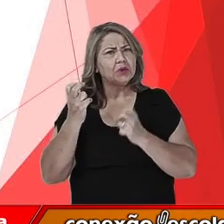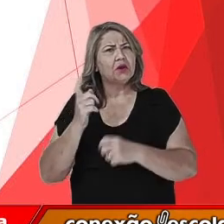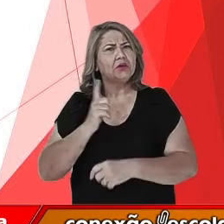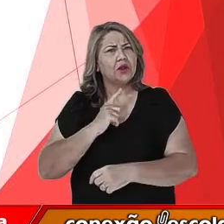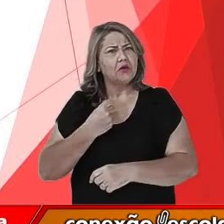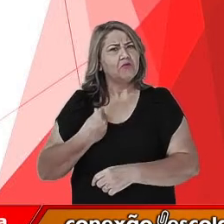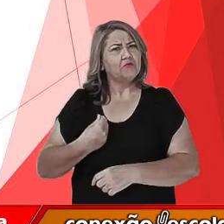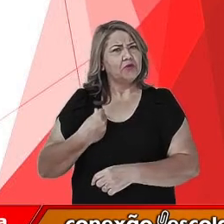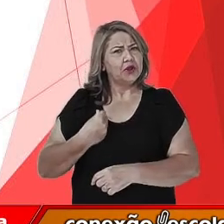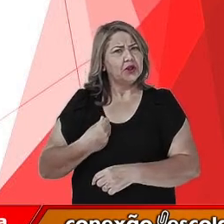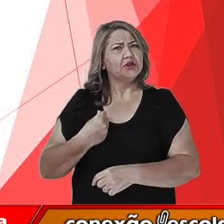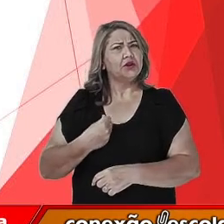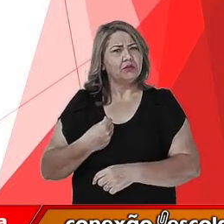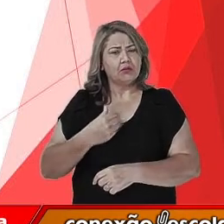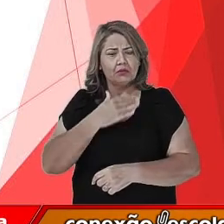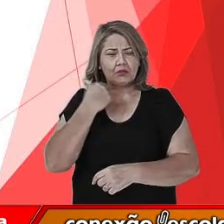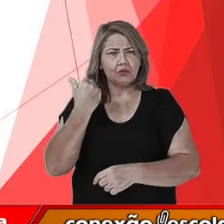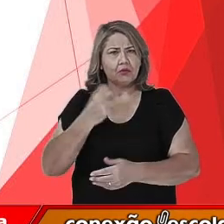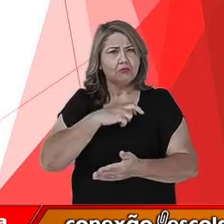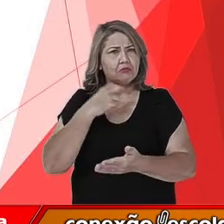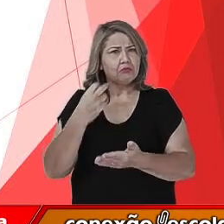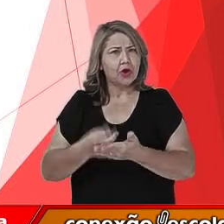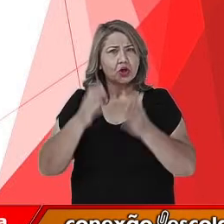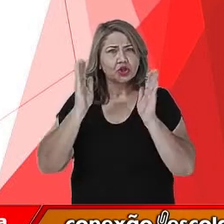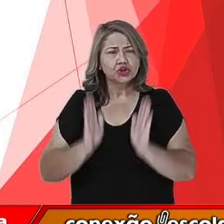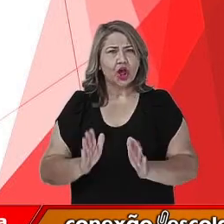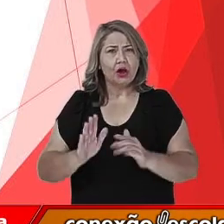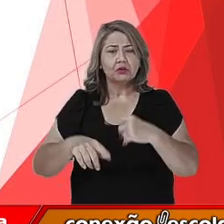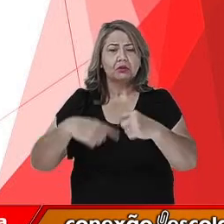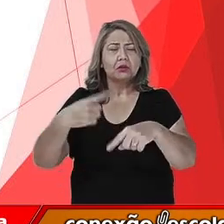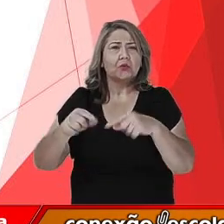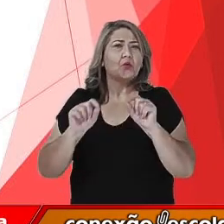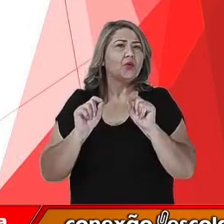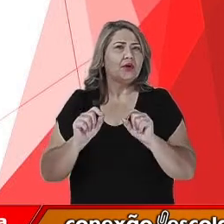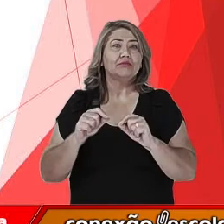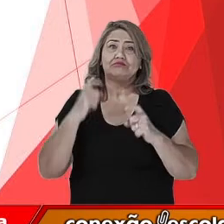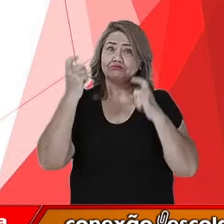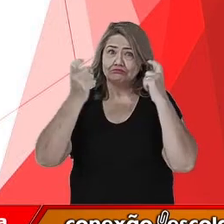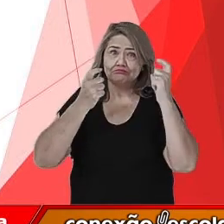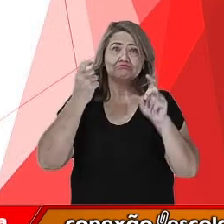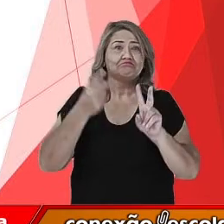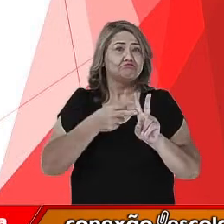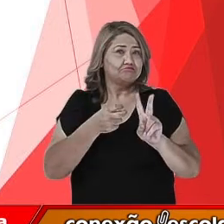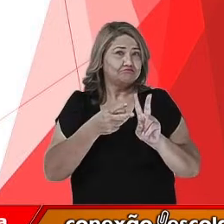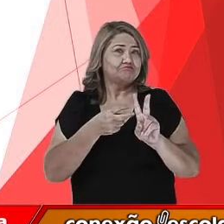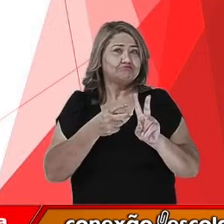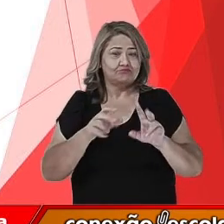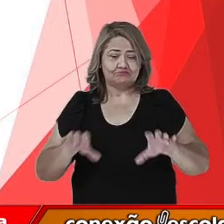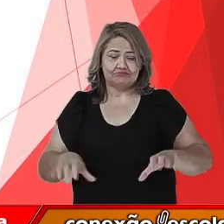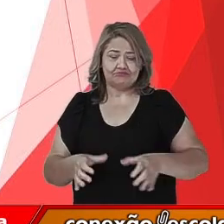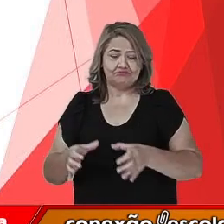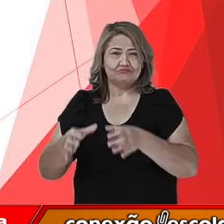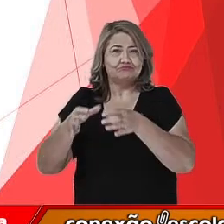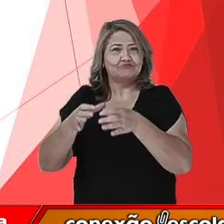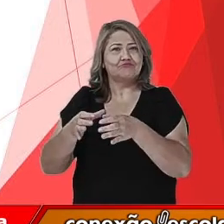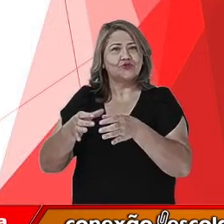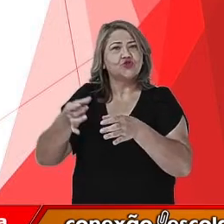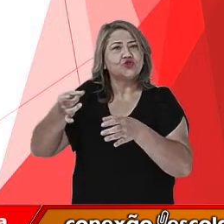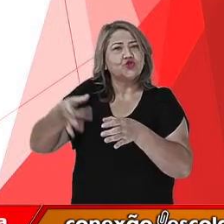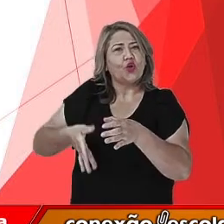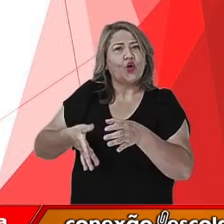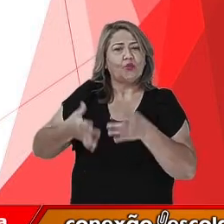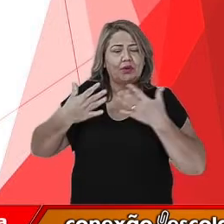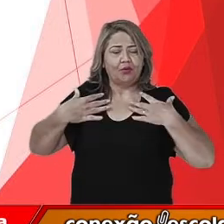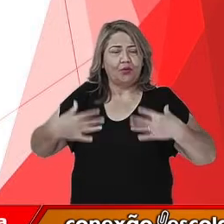além, com a vida depois da morte. A urna funerária era justamente para se colocar os restos desses povos.